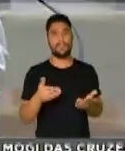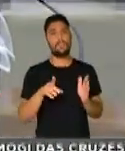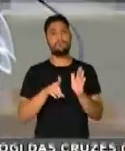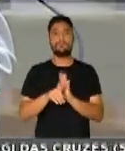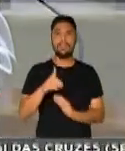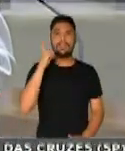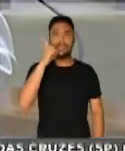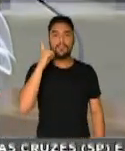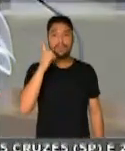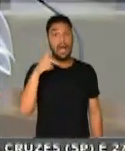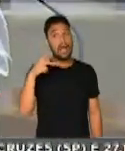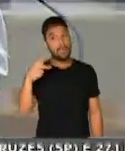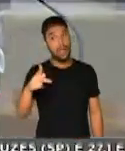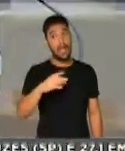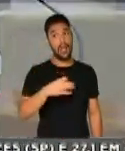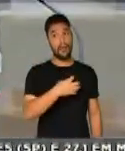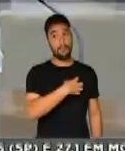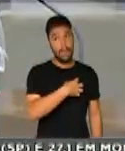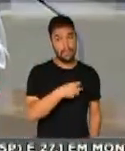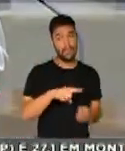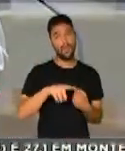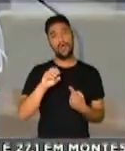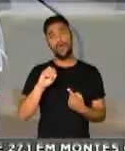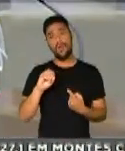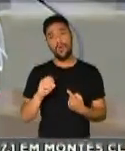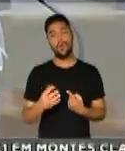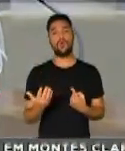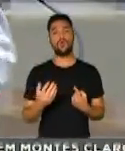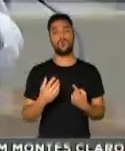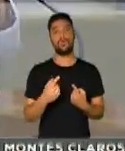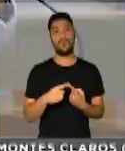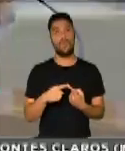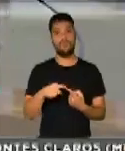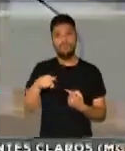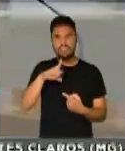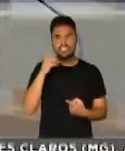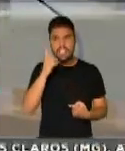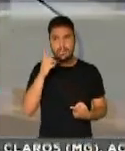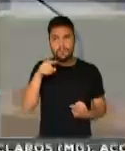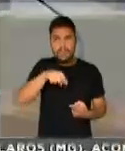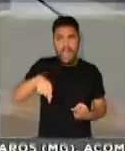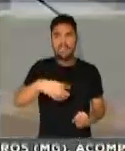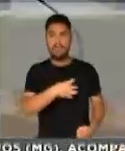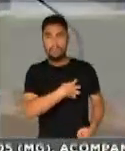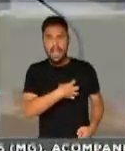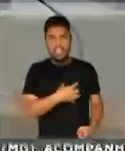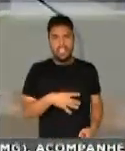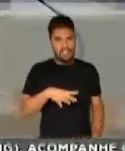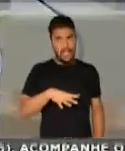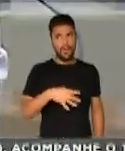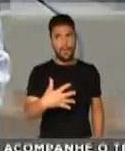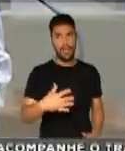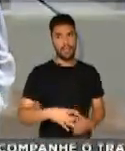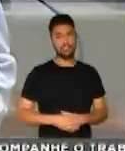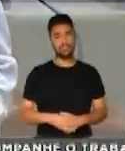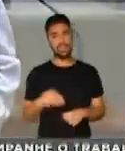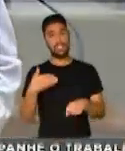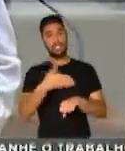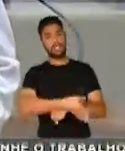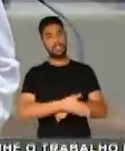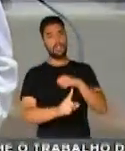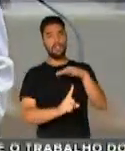Bahia, deputado Marcelo Miro ou deputado Otalem Carfilho, que vai ter a coragem de atravessar uma feira